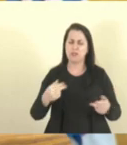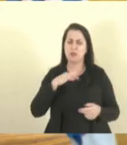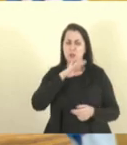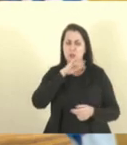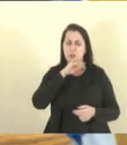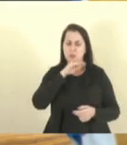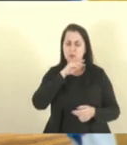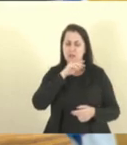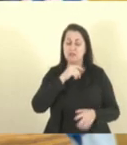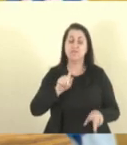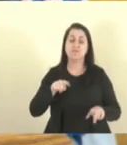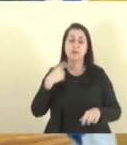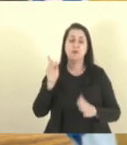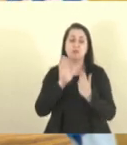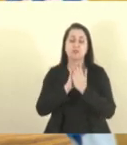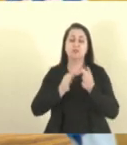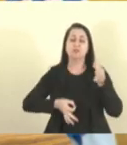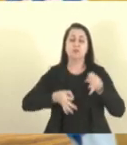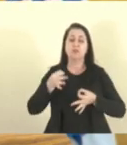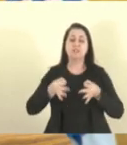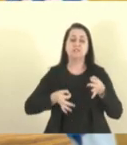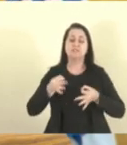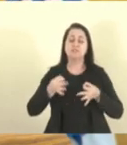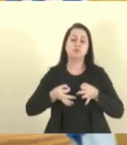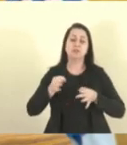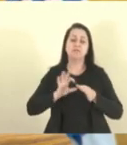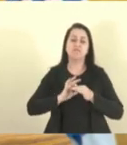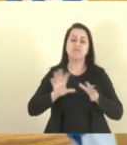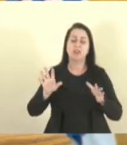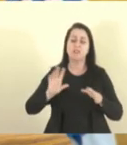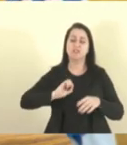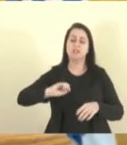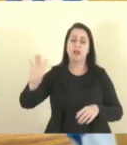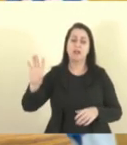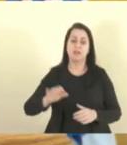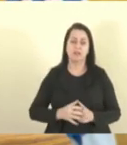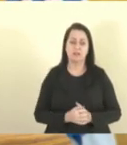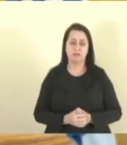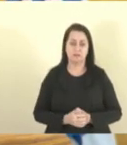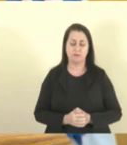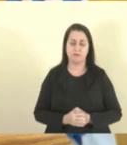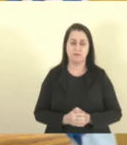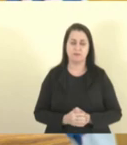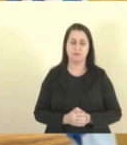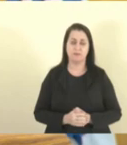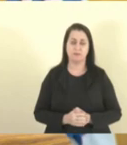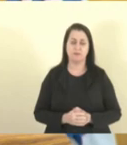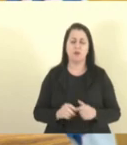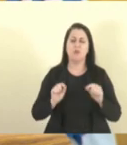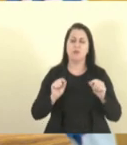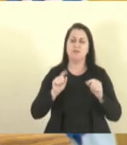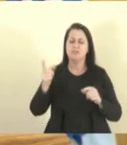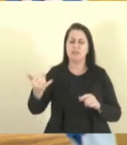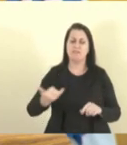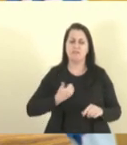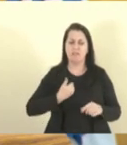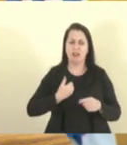chega na audiência de custódia, sai lá pela porta dos fundos, o que que vossa excelência poderia me falar,